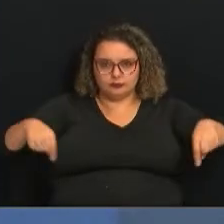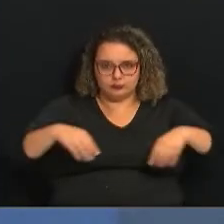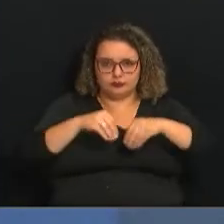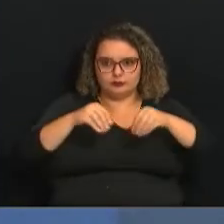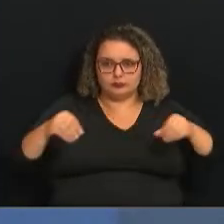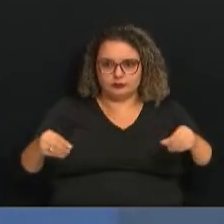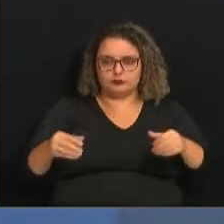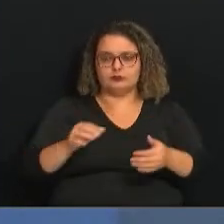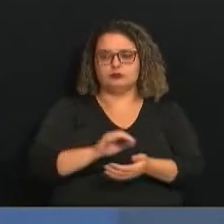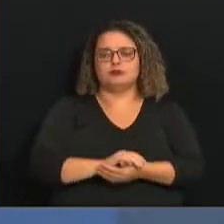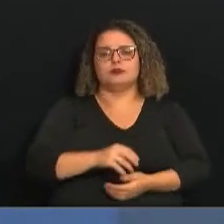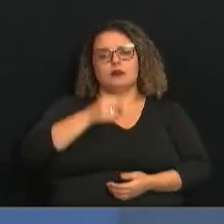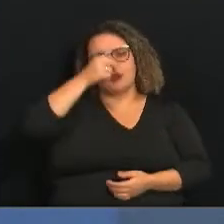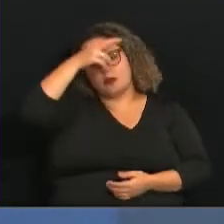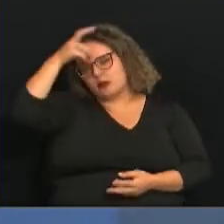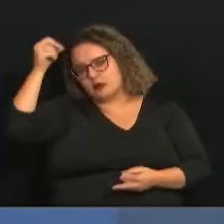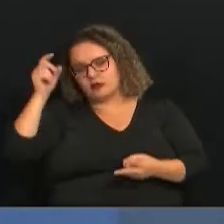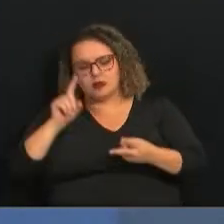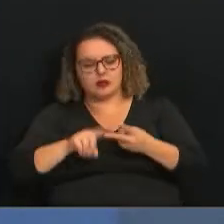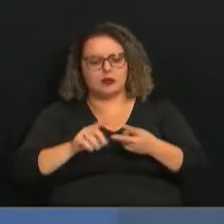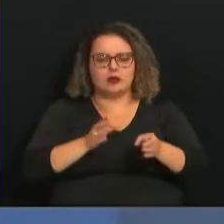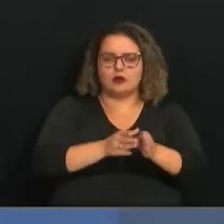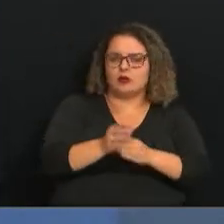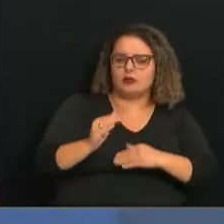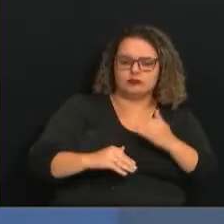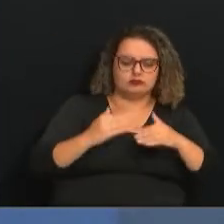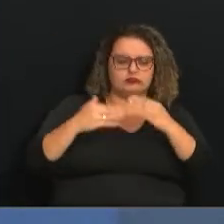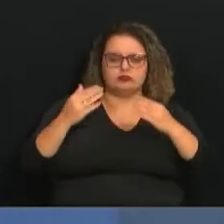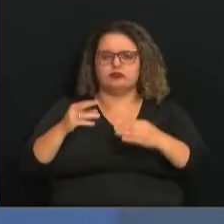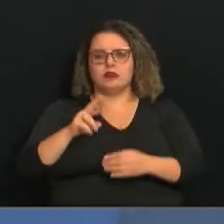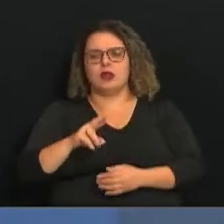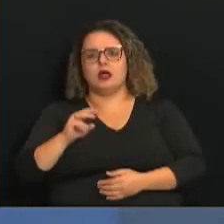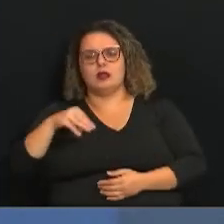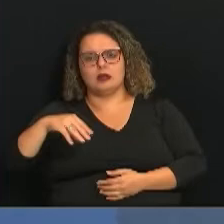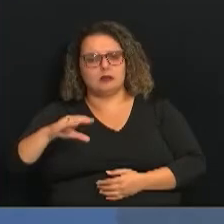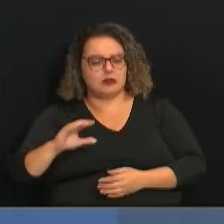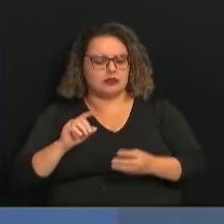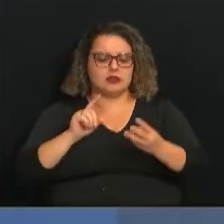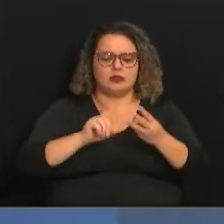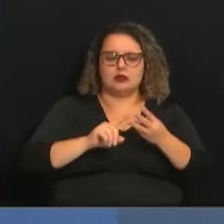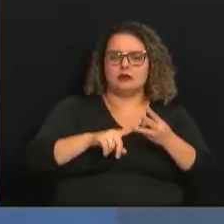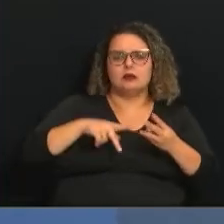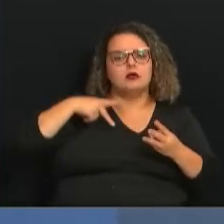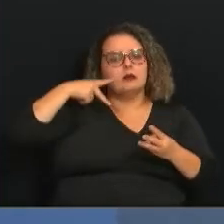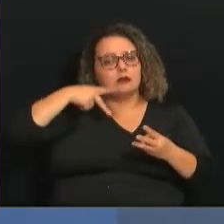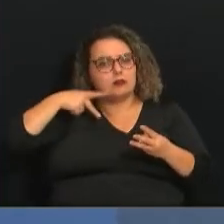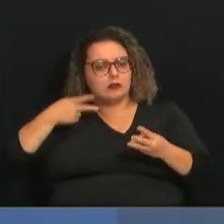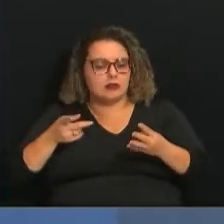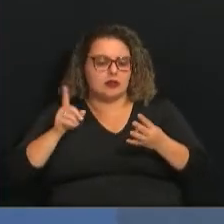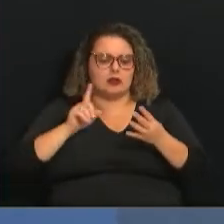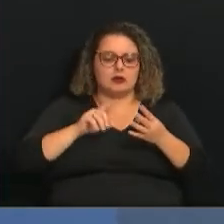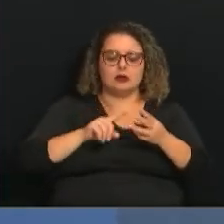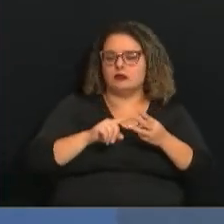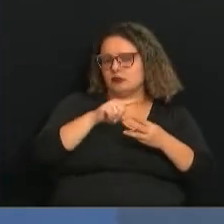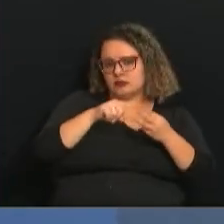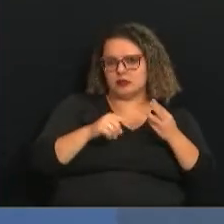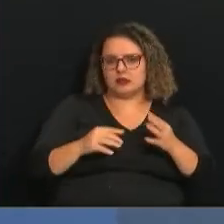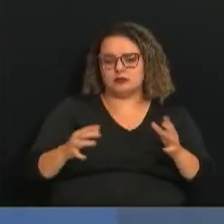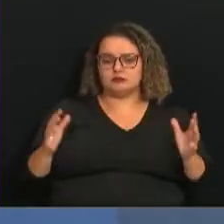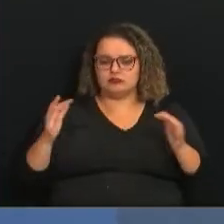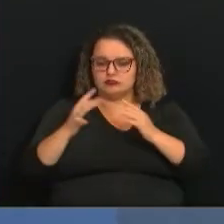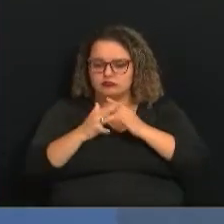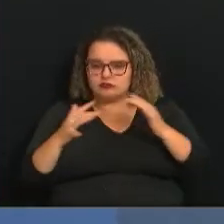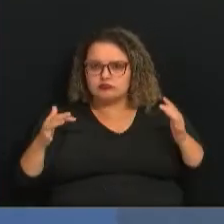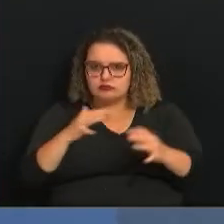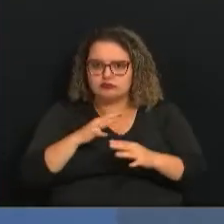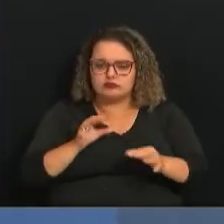incluindo Prefeitura, Conselho de Desenvolvimento da RMC, Parlamento Metropolitano, se mobilizaram para a manutenção do